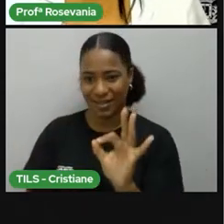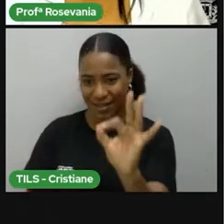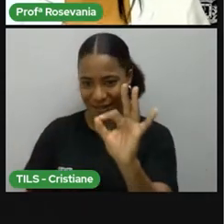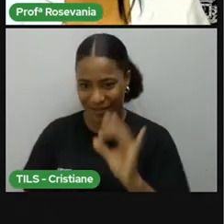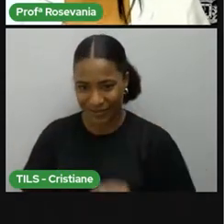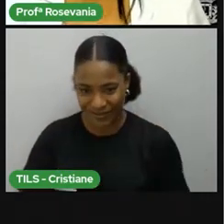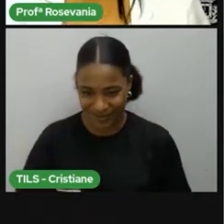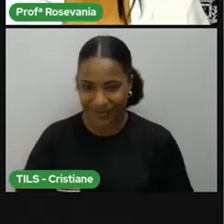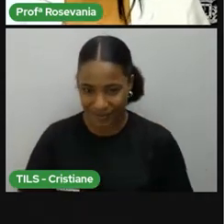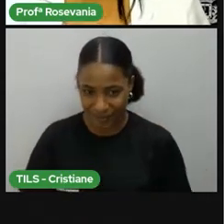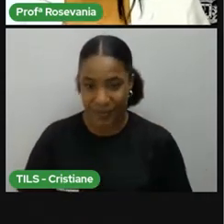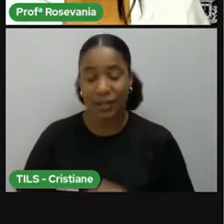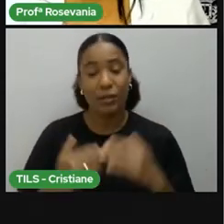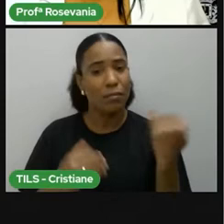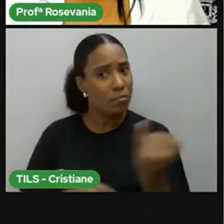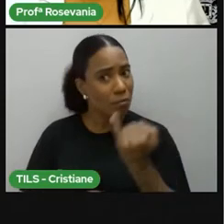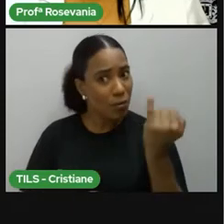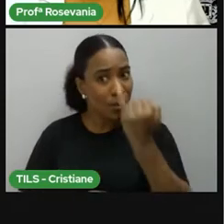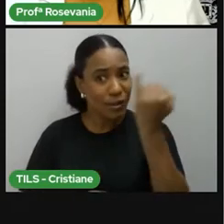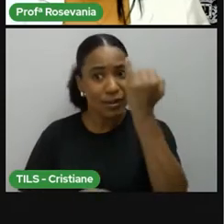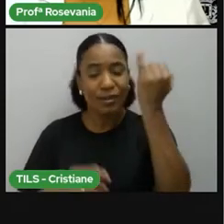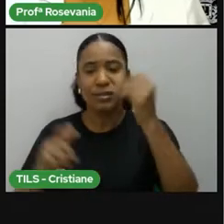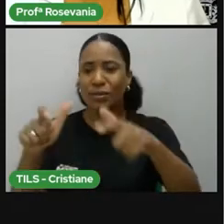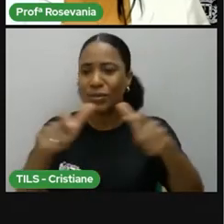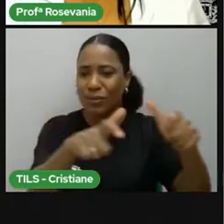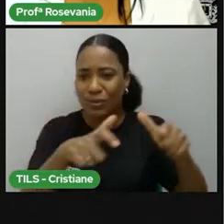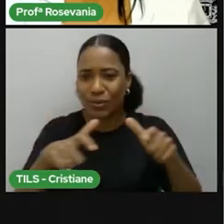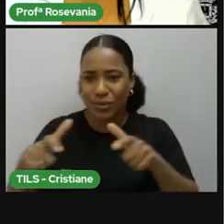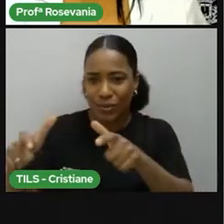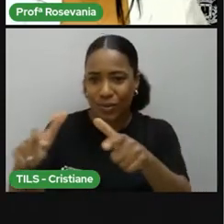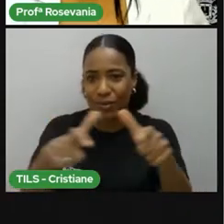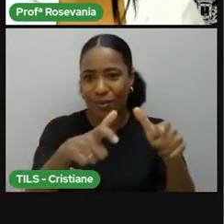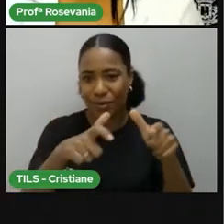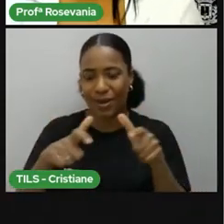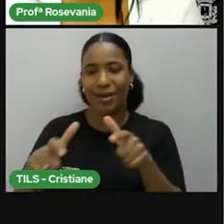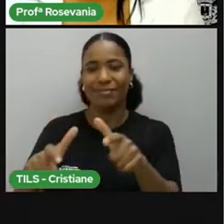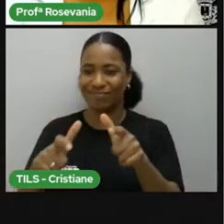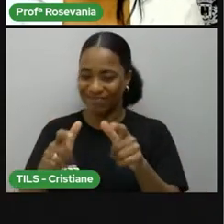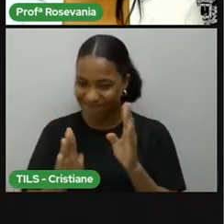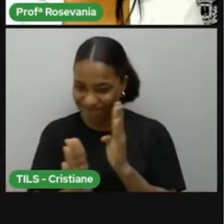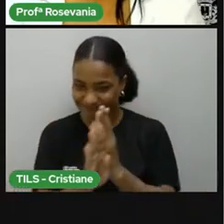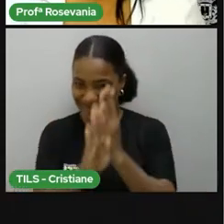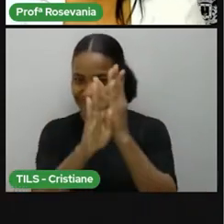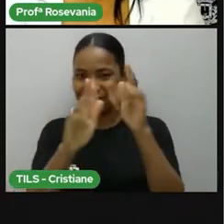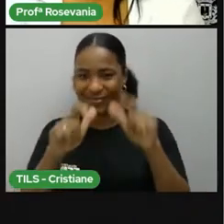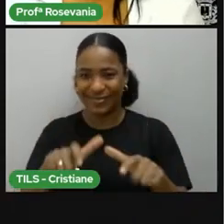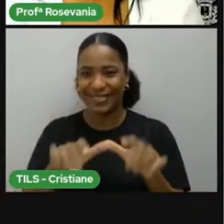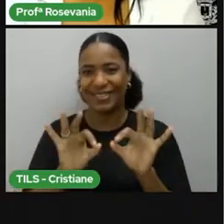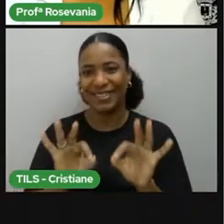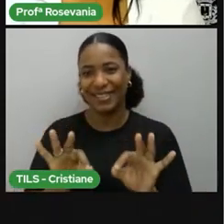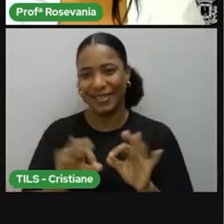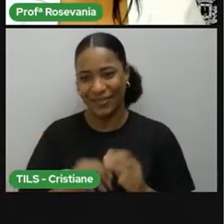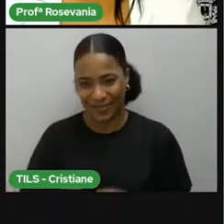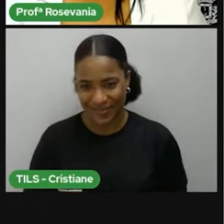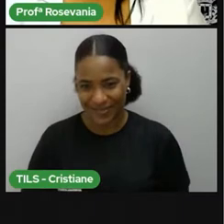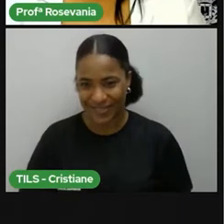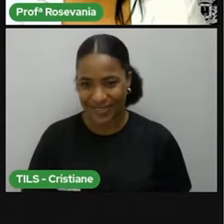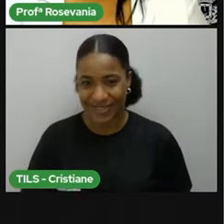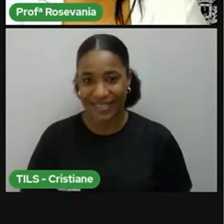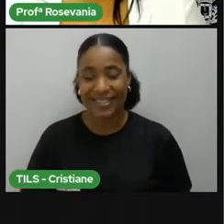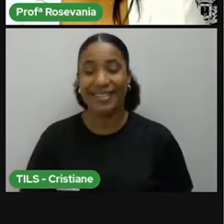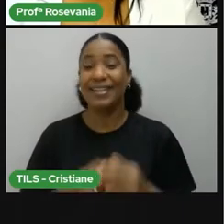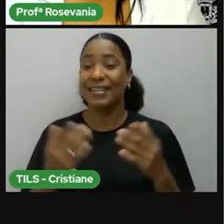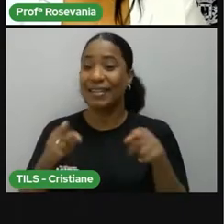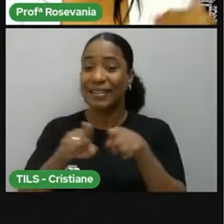principal de você saber localizar exatamente esse ponto aí no espaço, né. E quando a gente